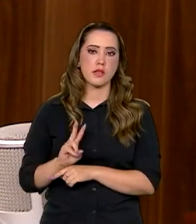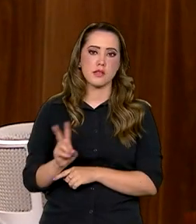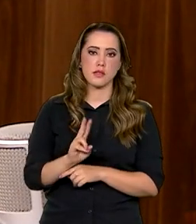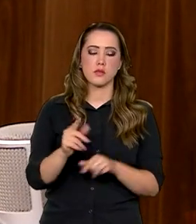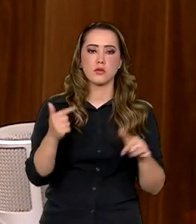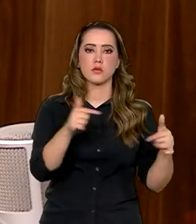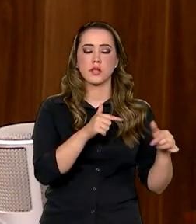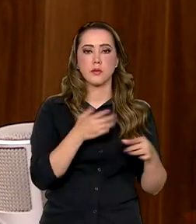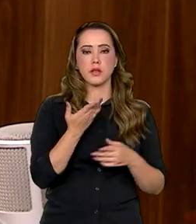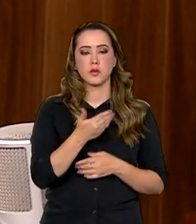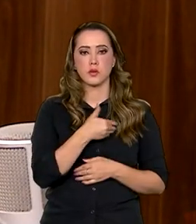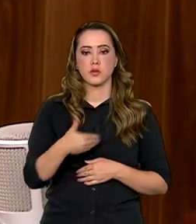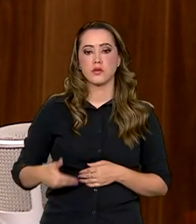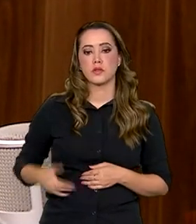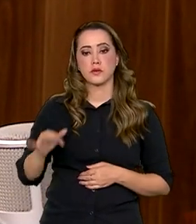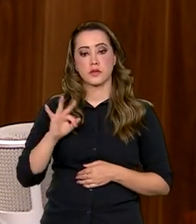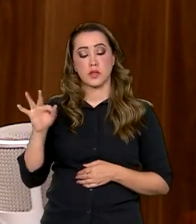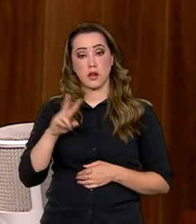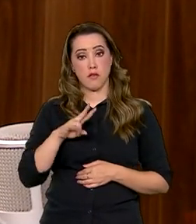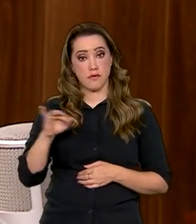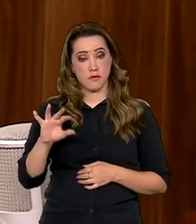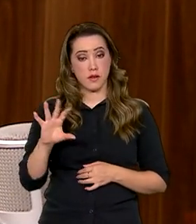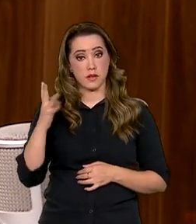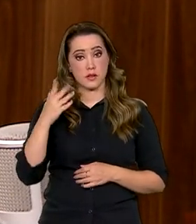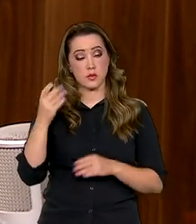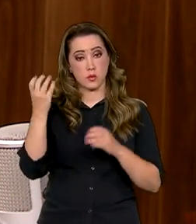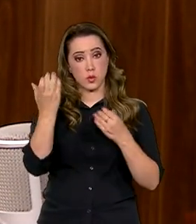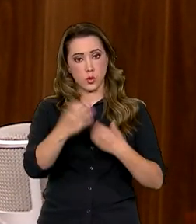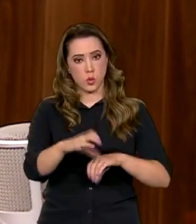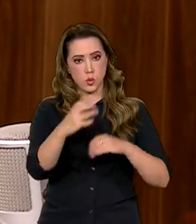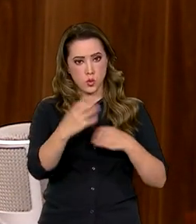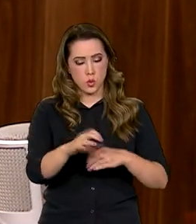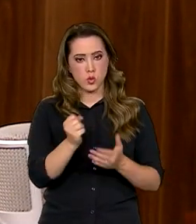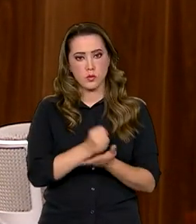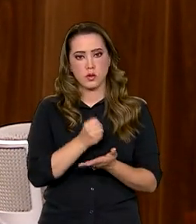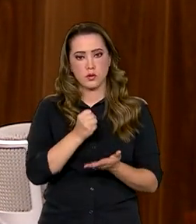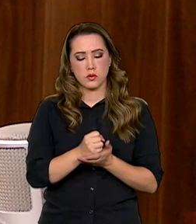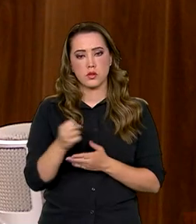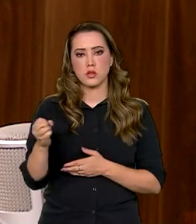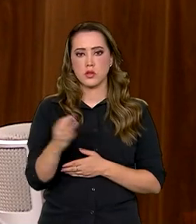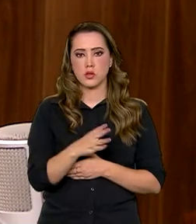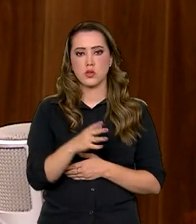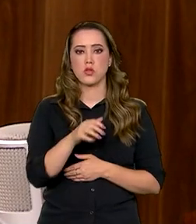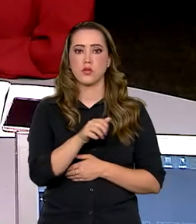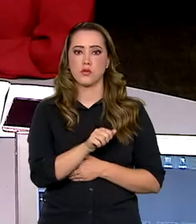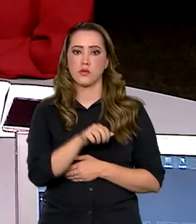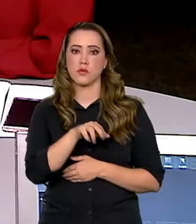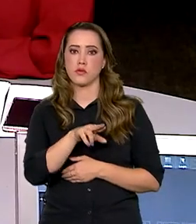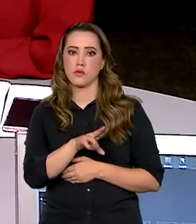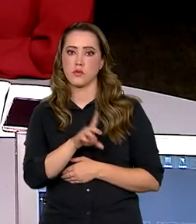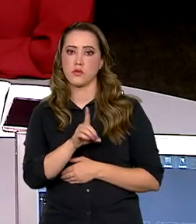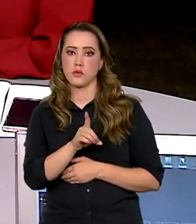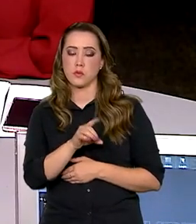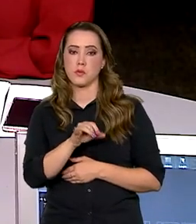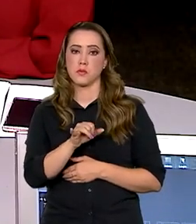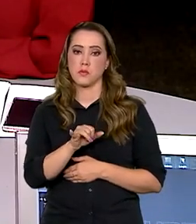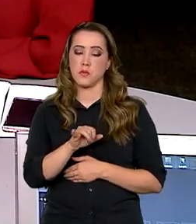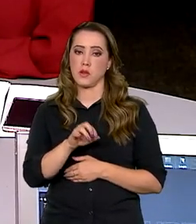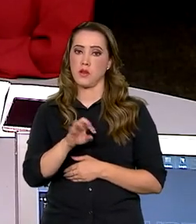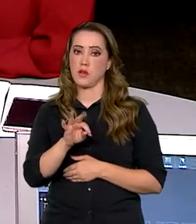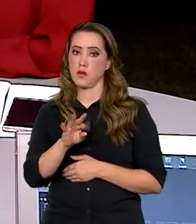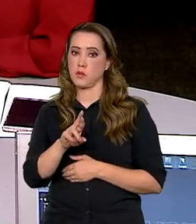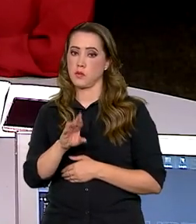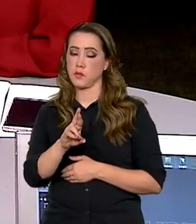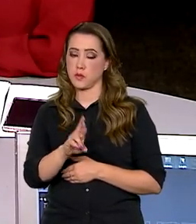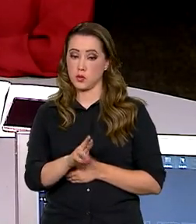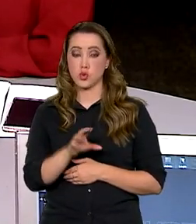trabalhista, o governo federal vai realizar um concurso público para contratar novos auditores. Nós vamos fazer um concurso para